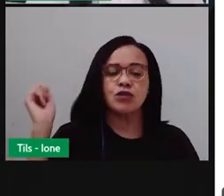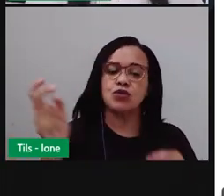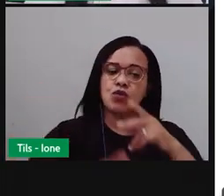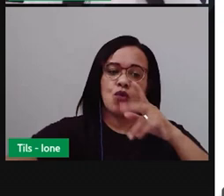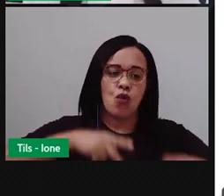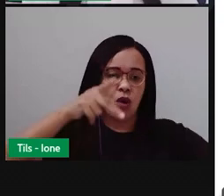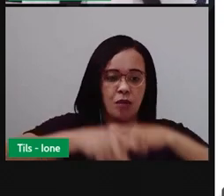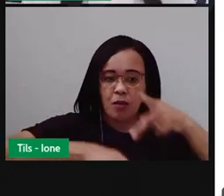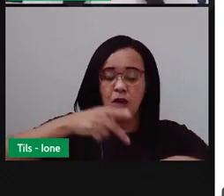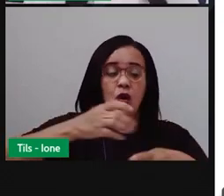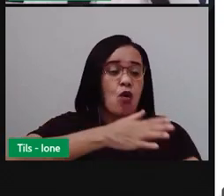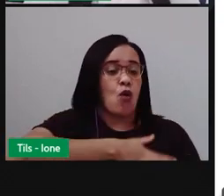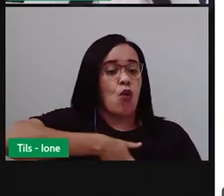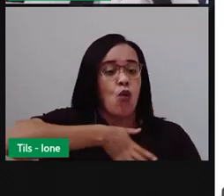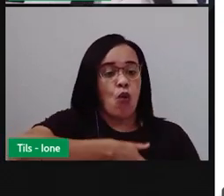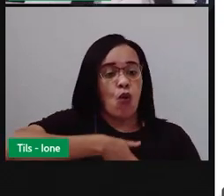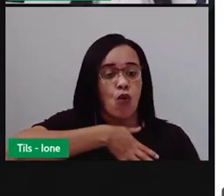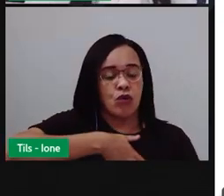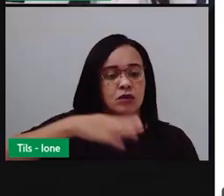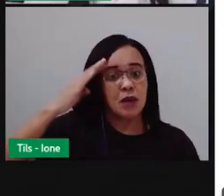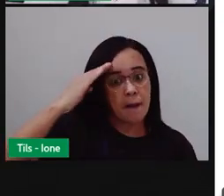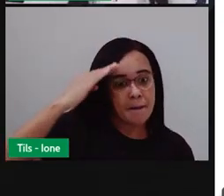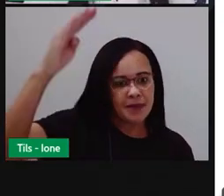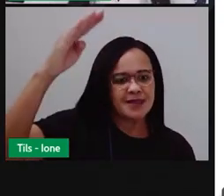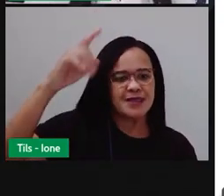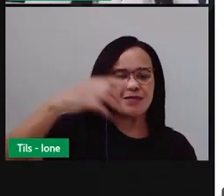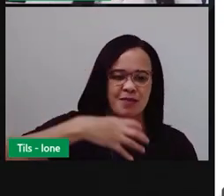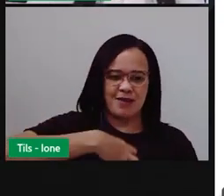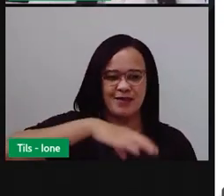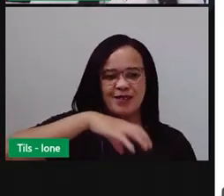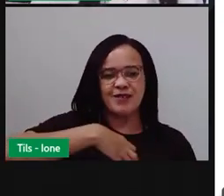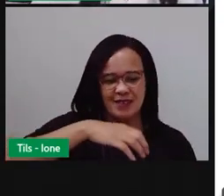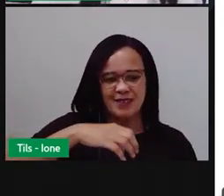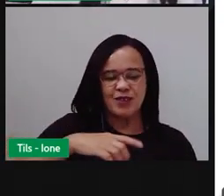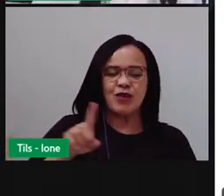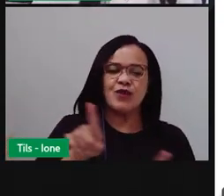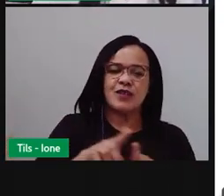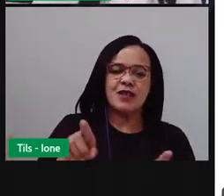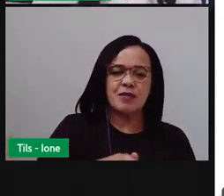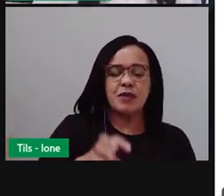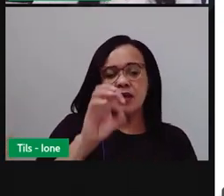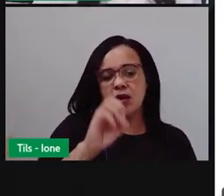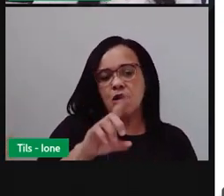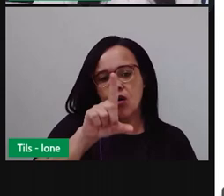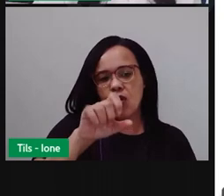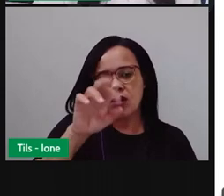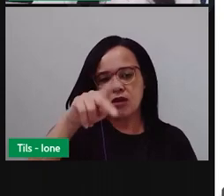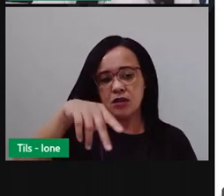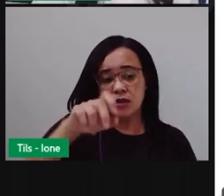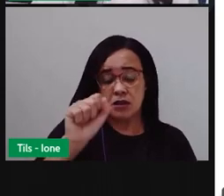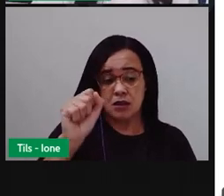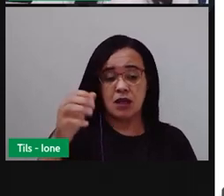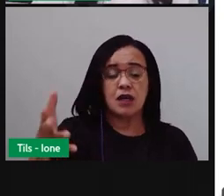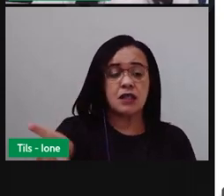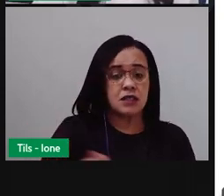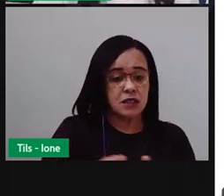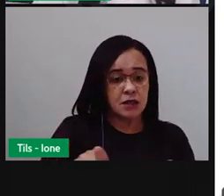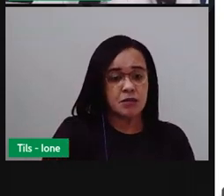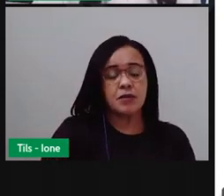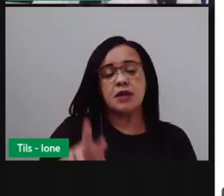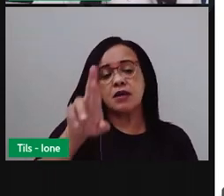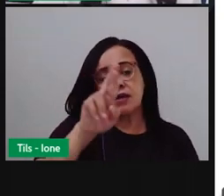Nordeste, especialmente em Salvador, Olinda e Recife. Milhares de turistas são